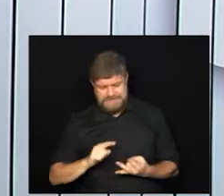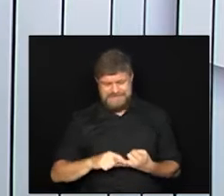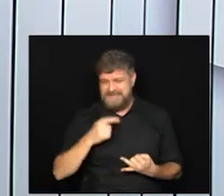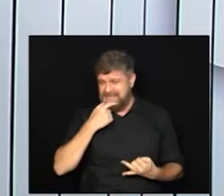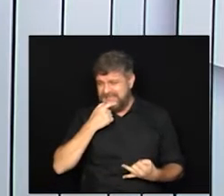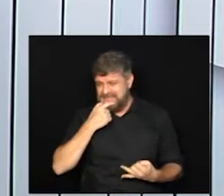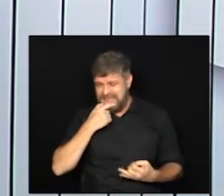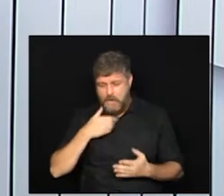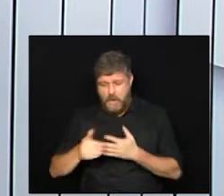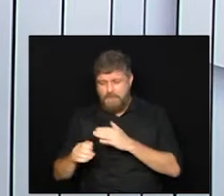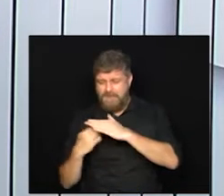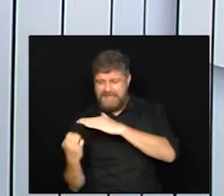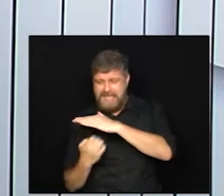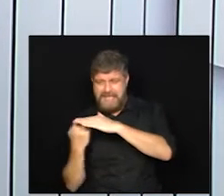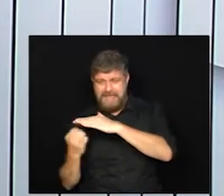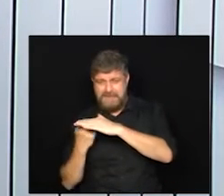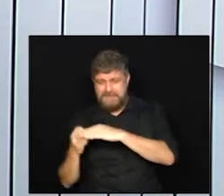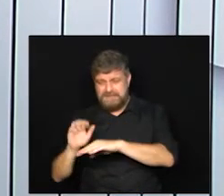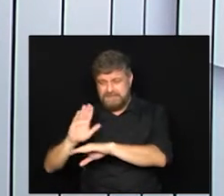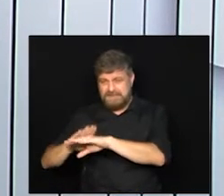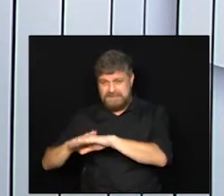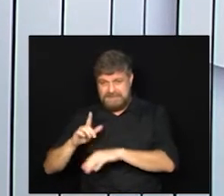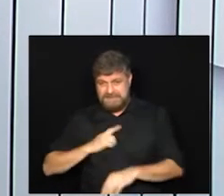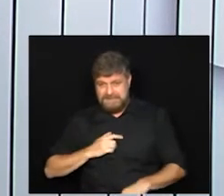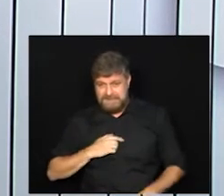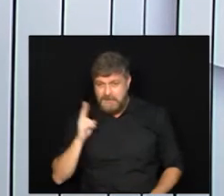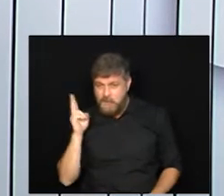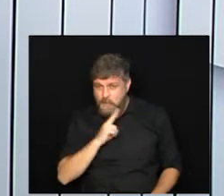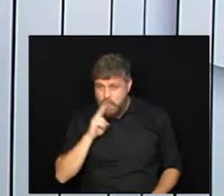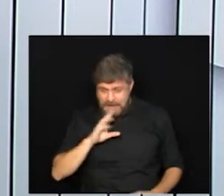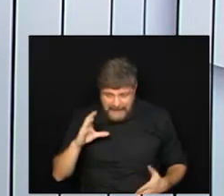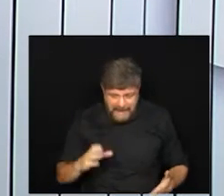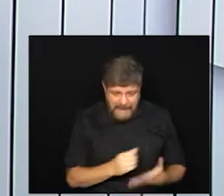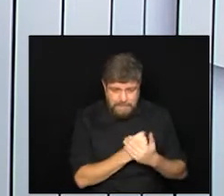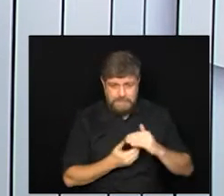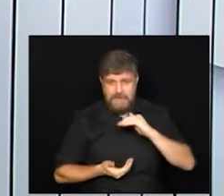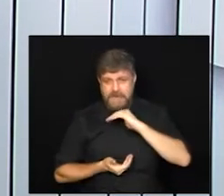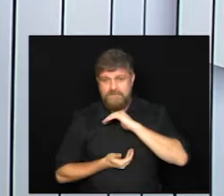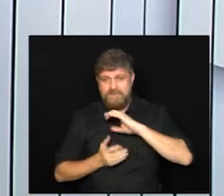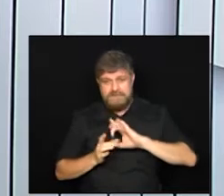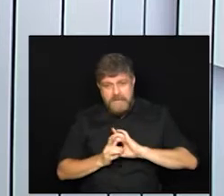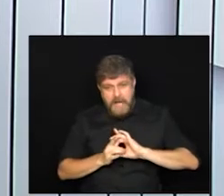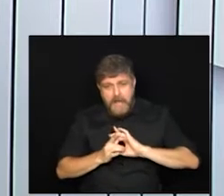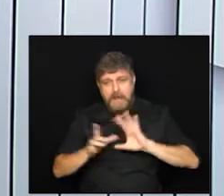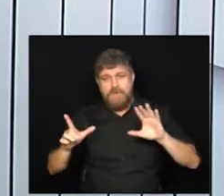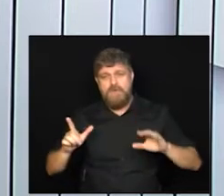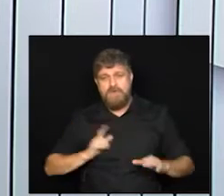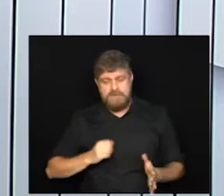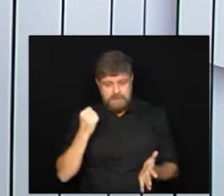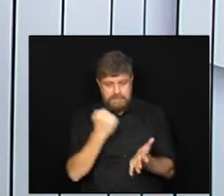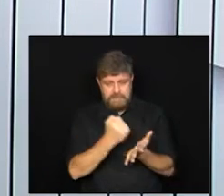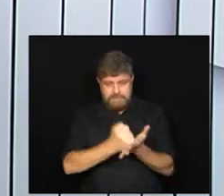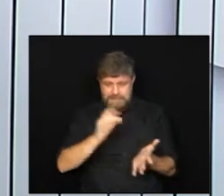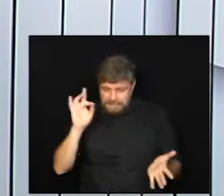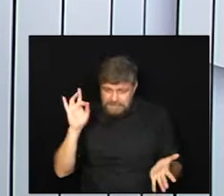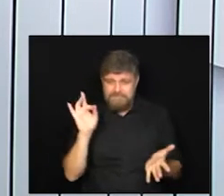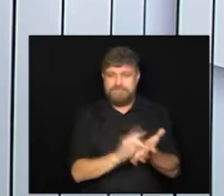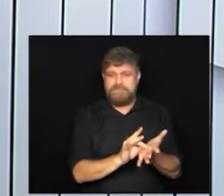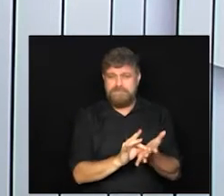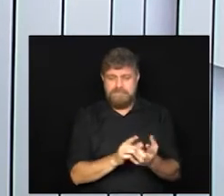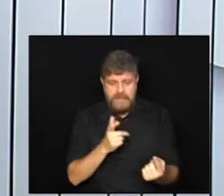fabricou se tem uso emergencial pela Anvisa ou registro definitivo